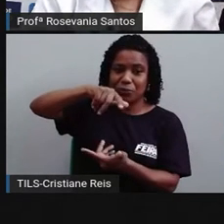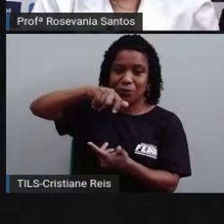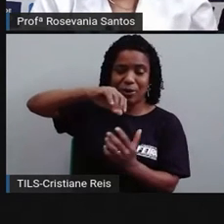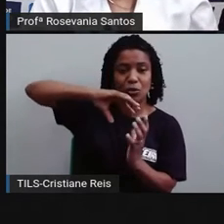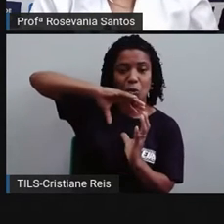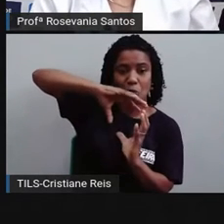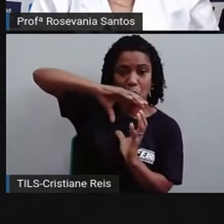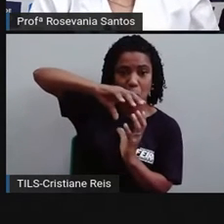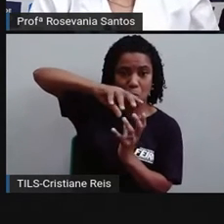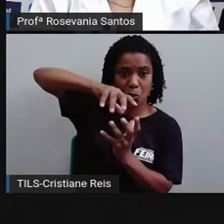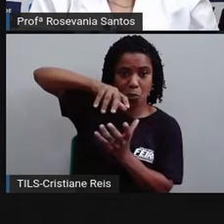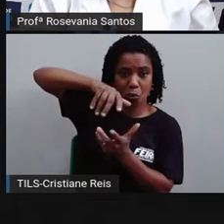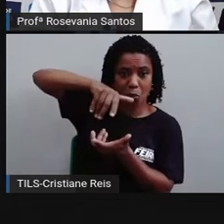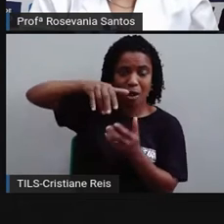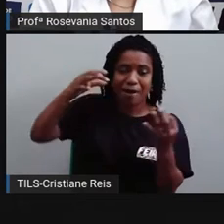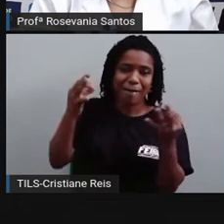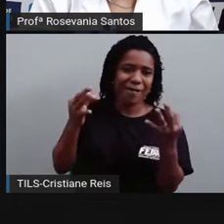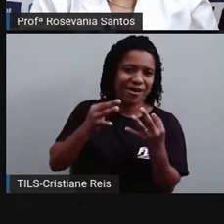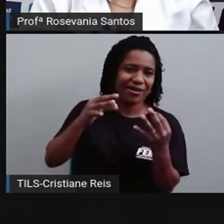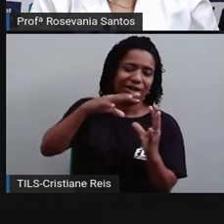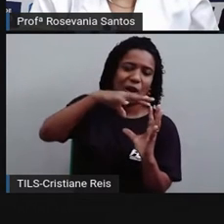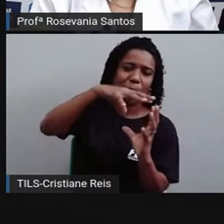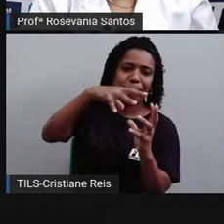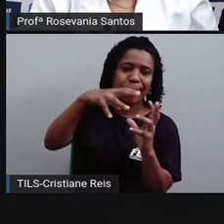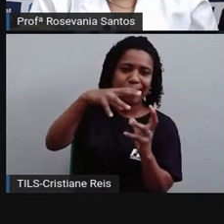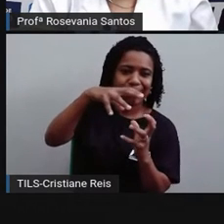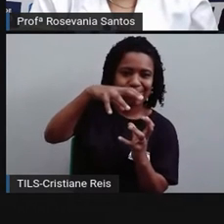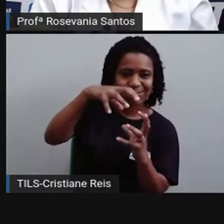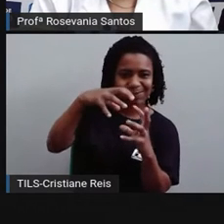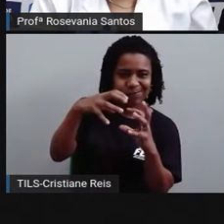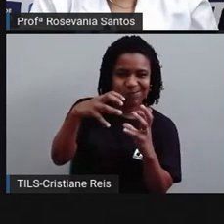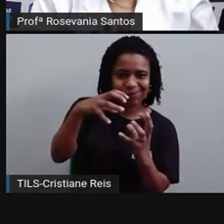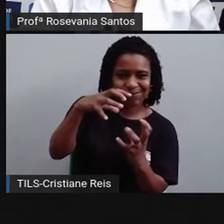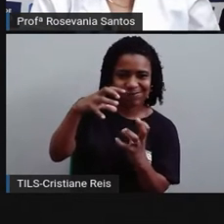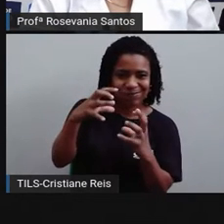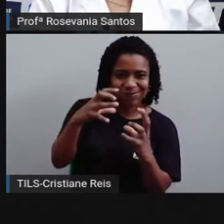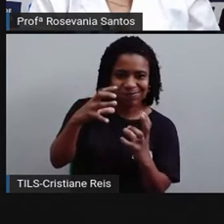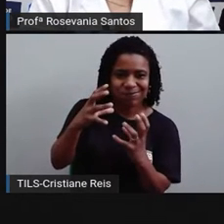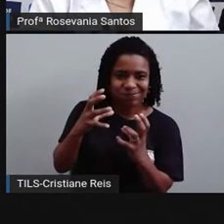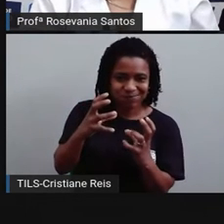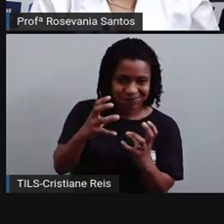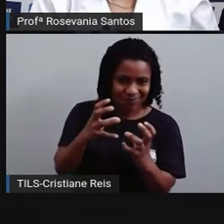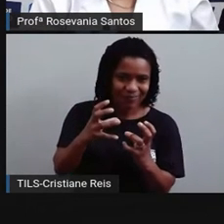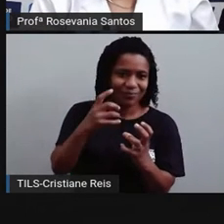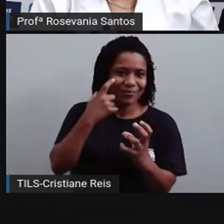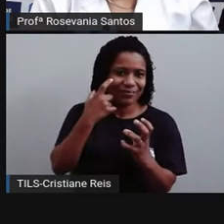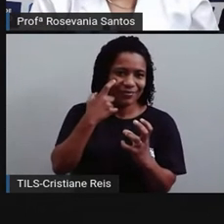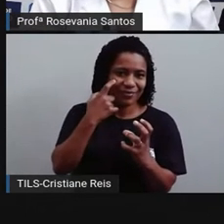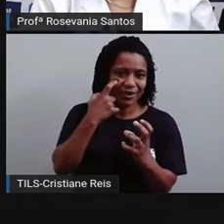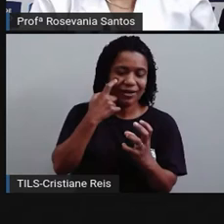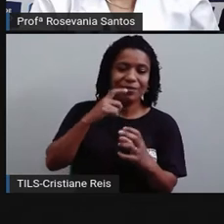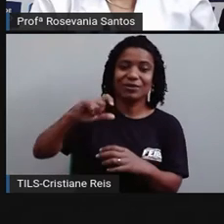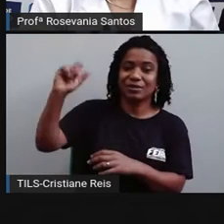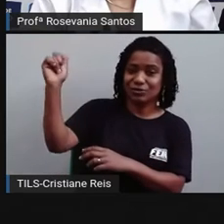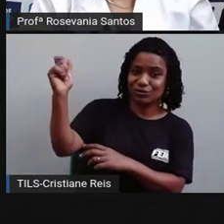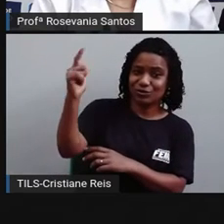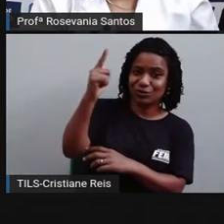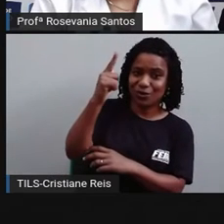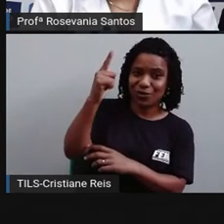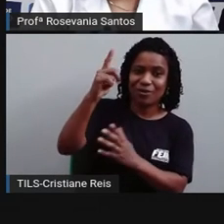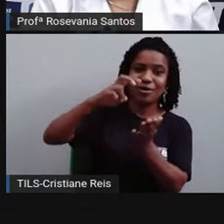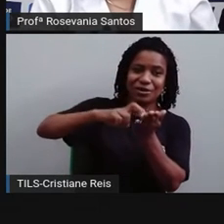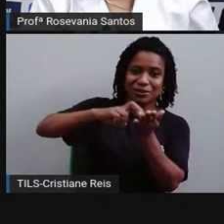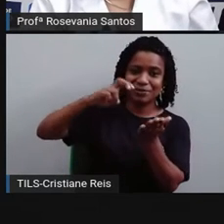imperfeito. E ela mostra toda a sua face, todo o santo dia para o sol. Então, não é